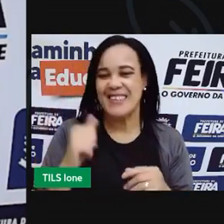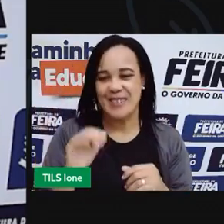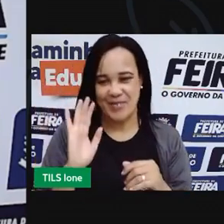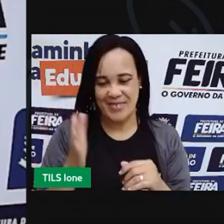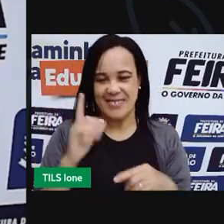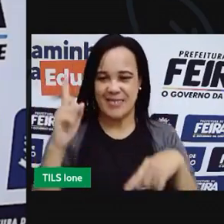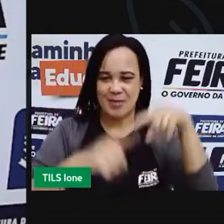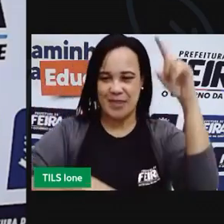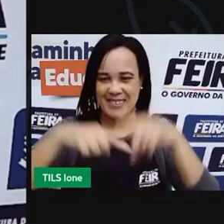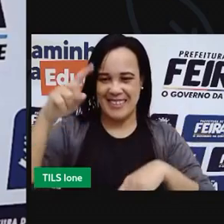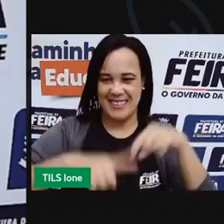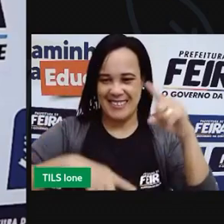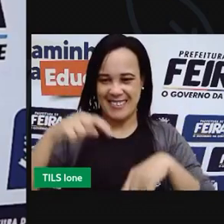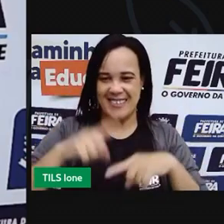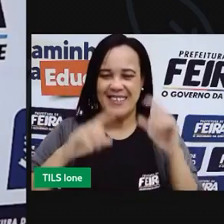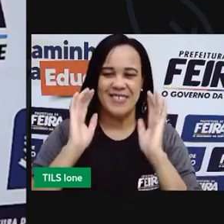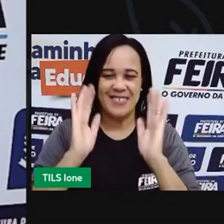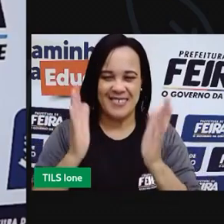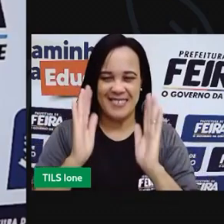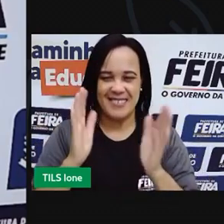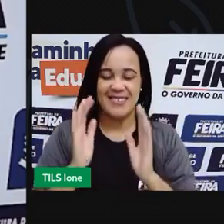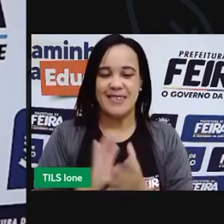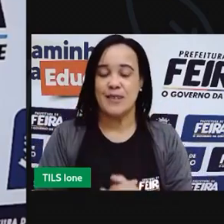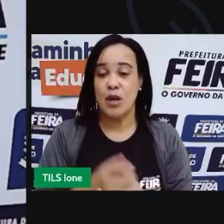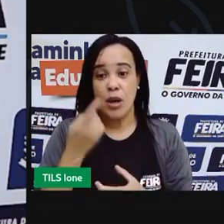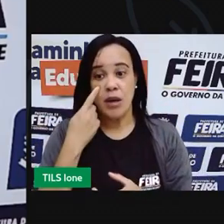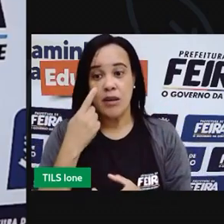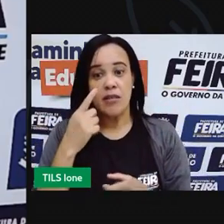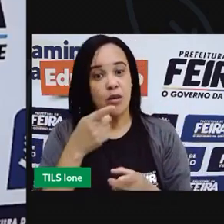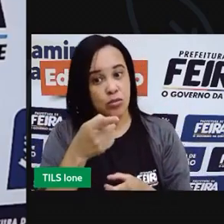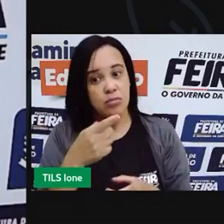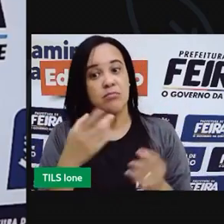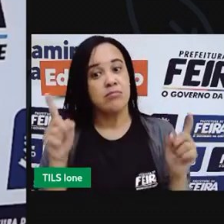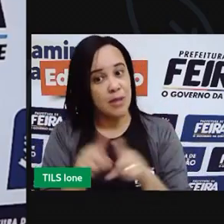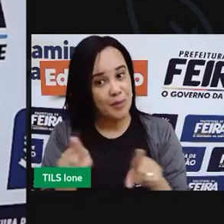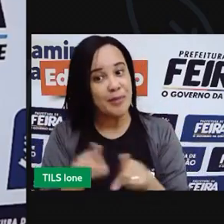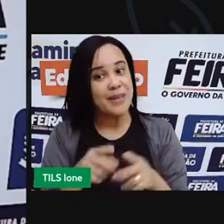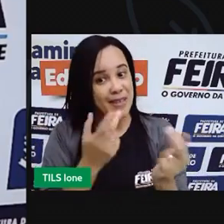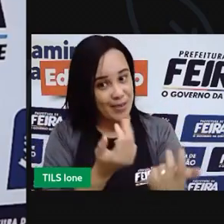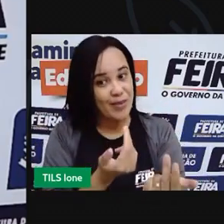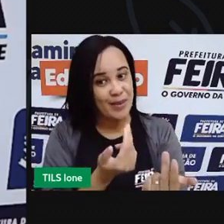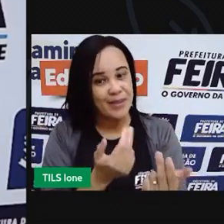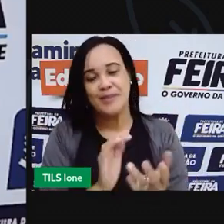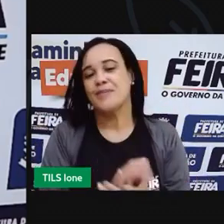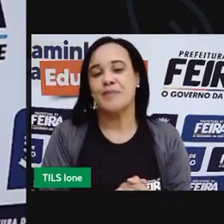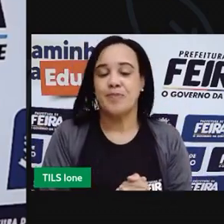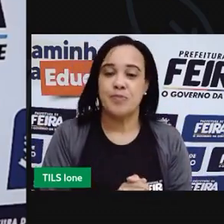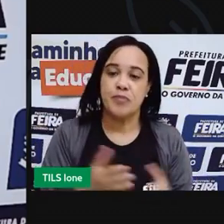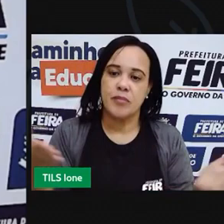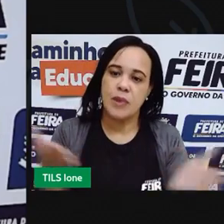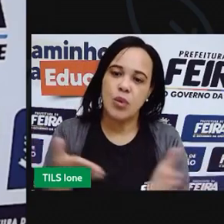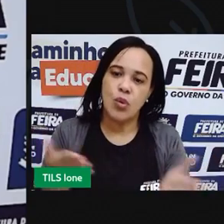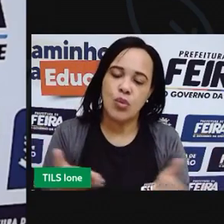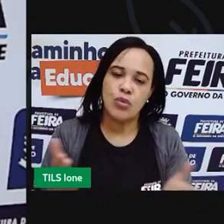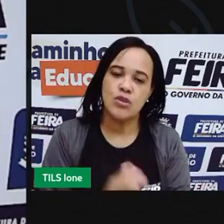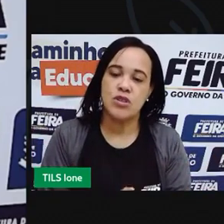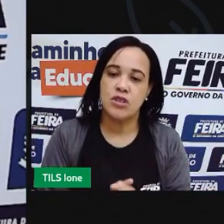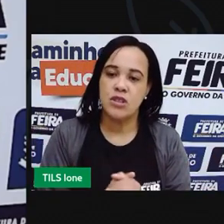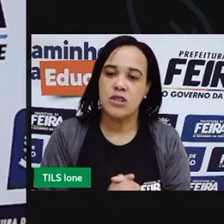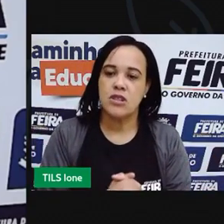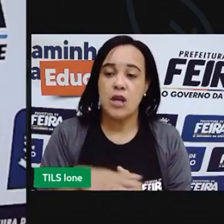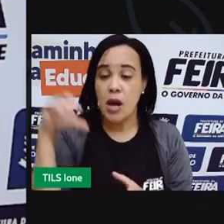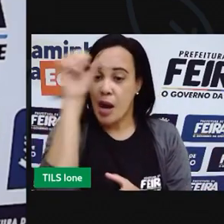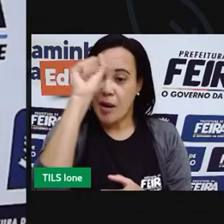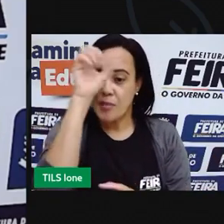Quero ver o seu fantoche pronto também. Então, a gente viu hoje, crianças, como podemos recontar uma